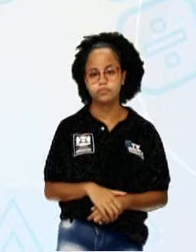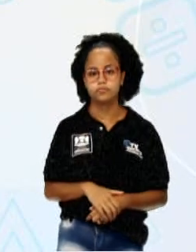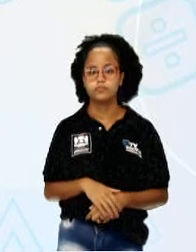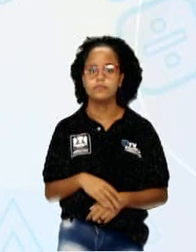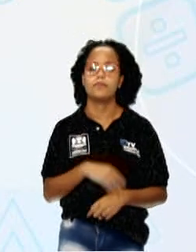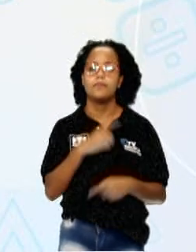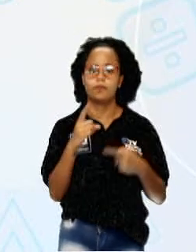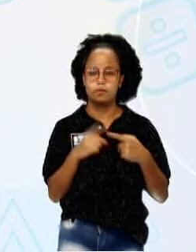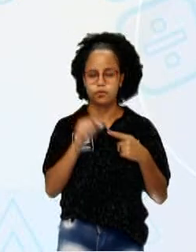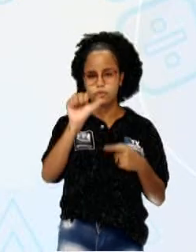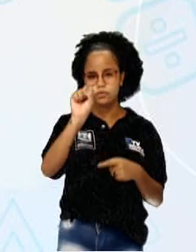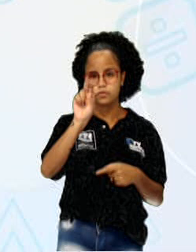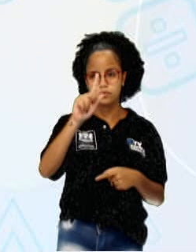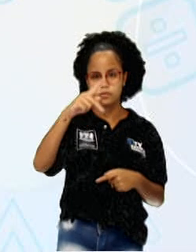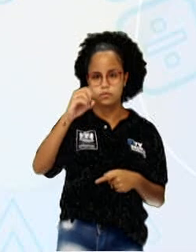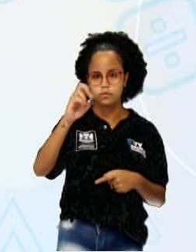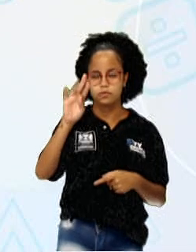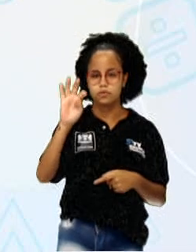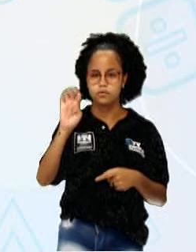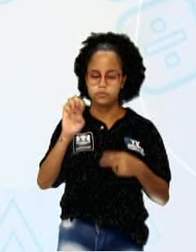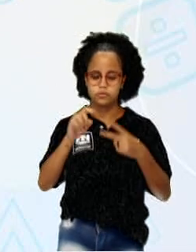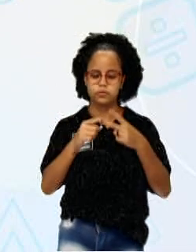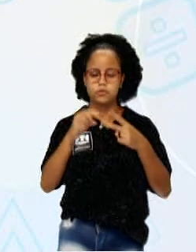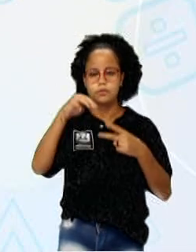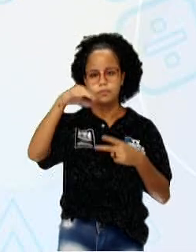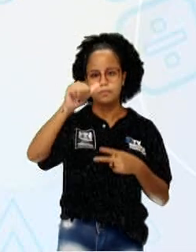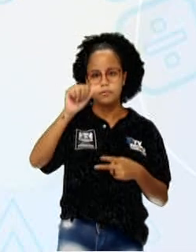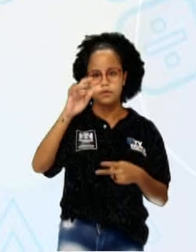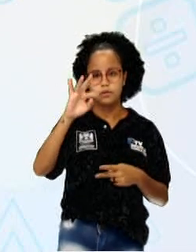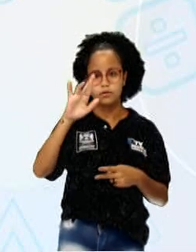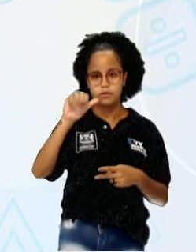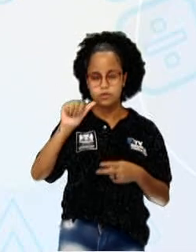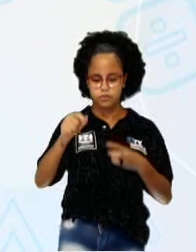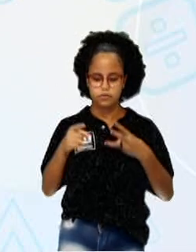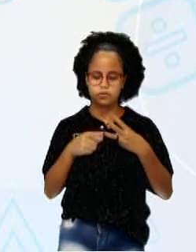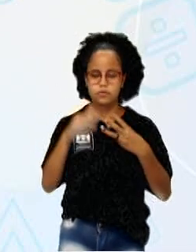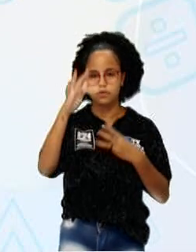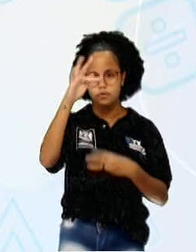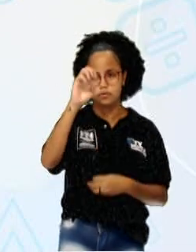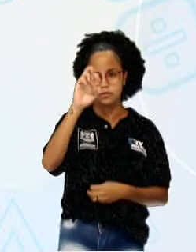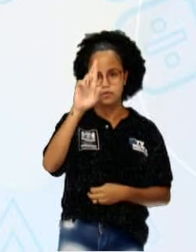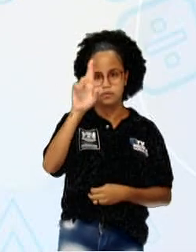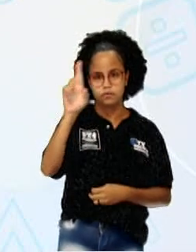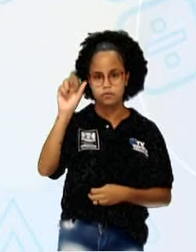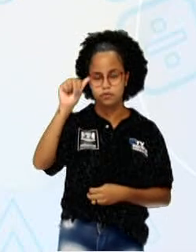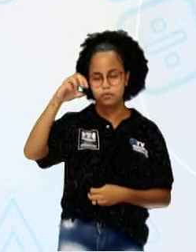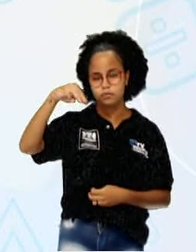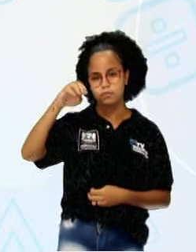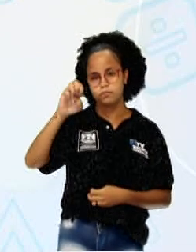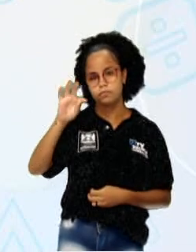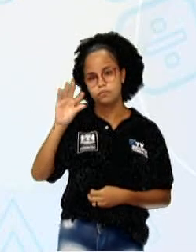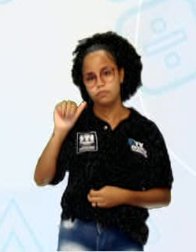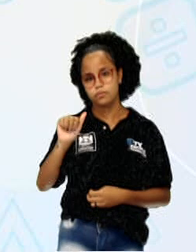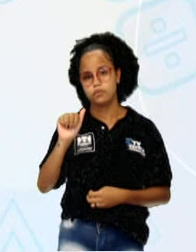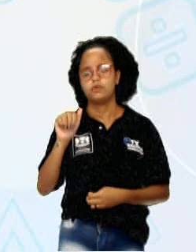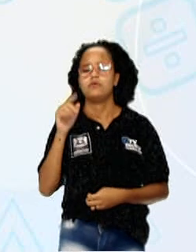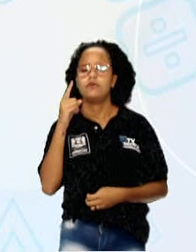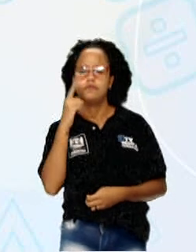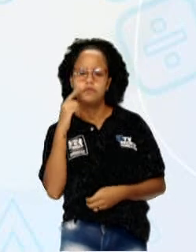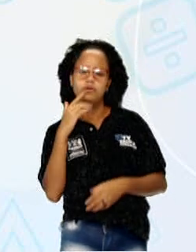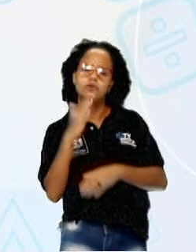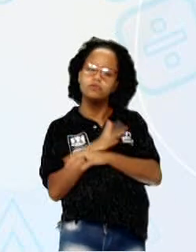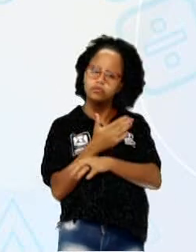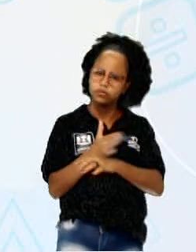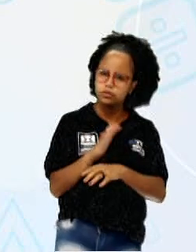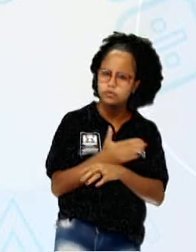Que seria suporte e ferramenta em matéria. E a gente viu, treinou, identificar nas